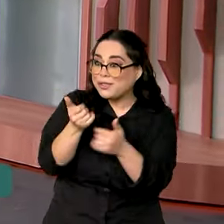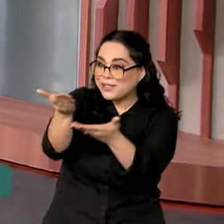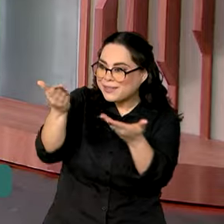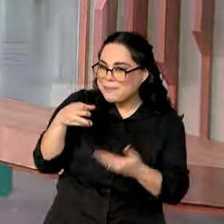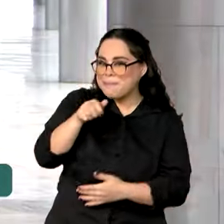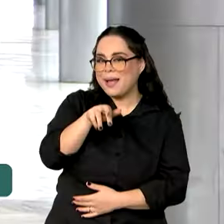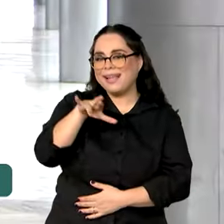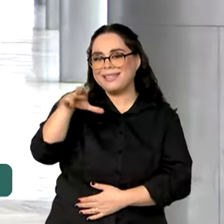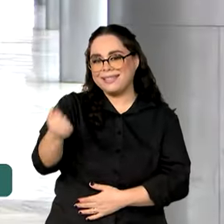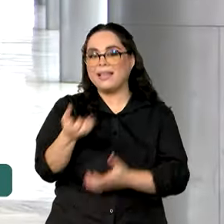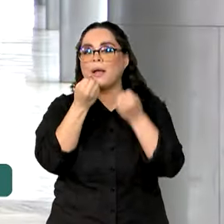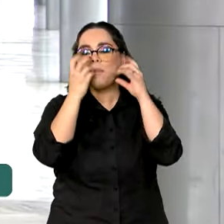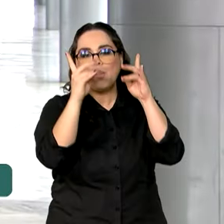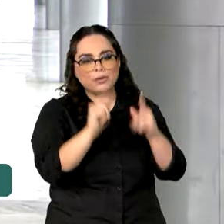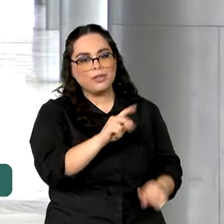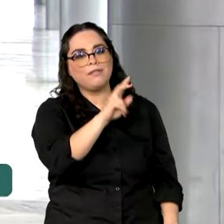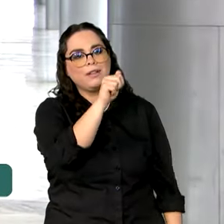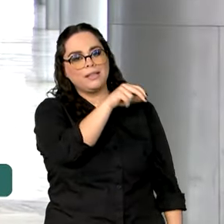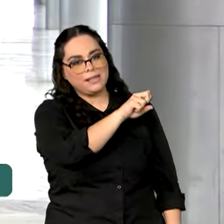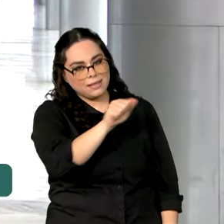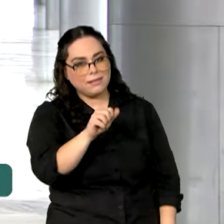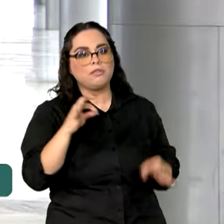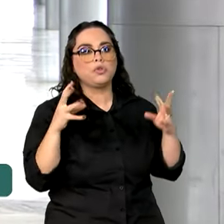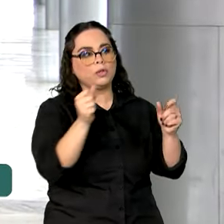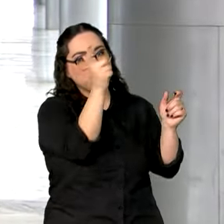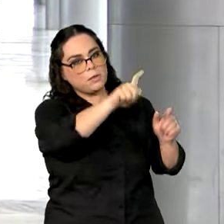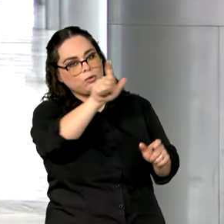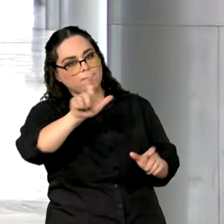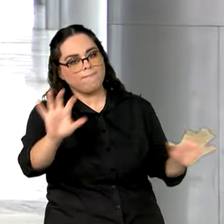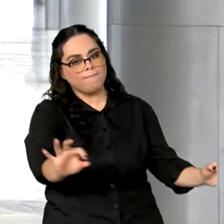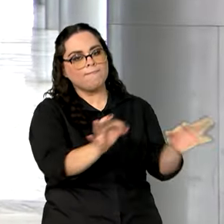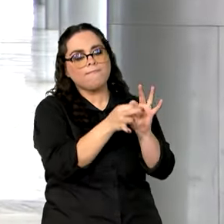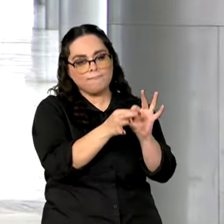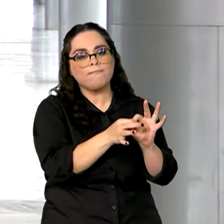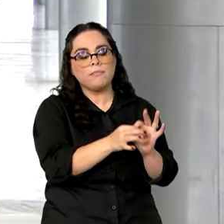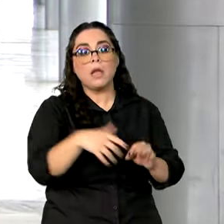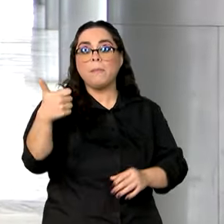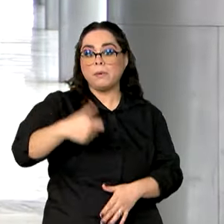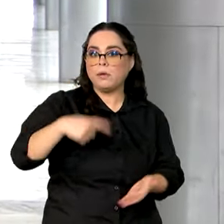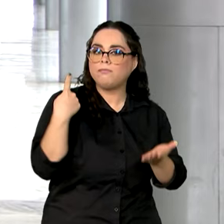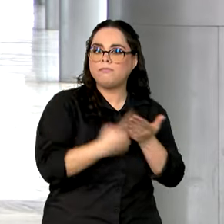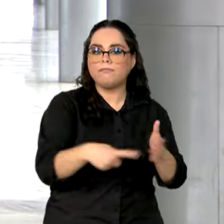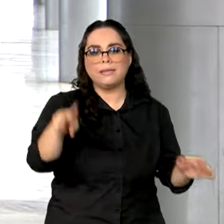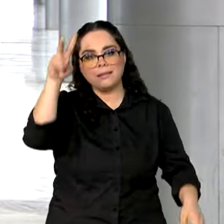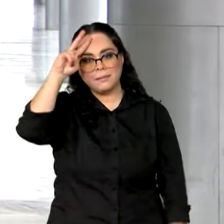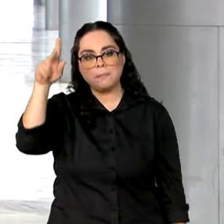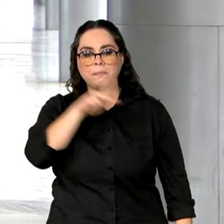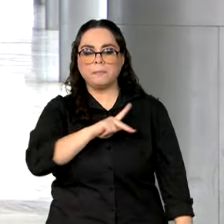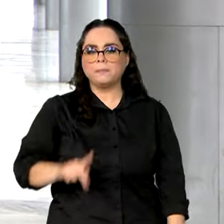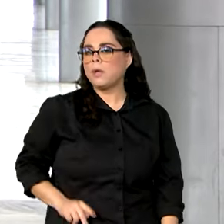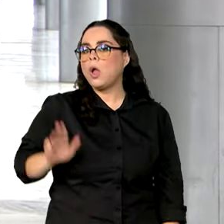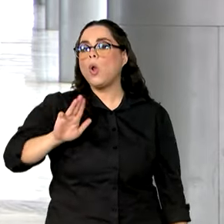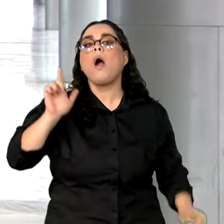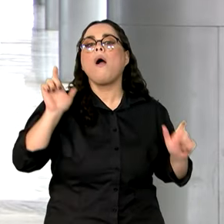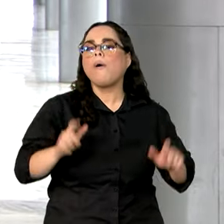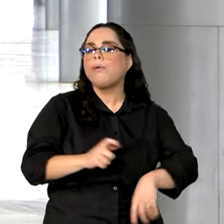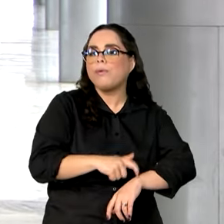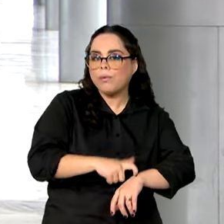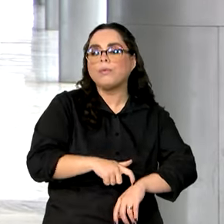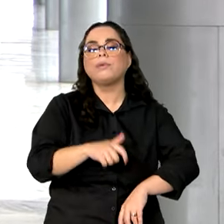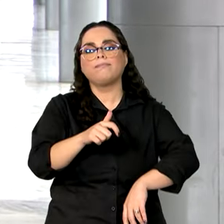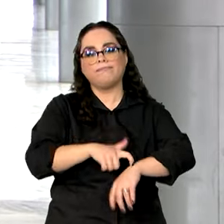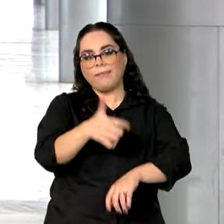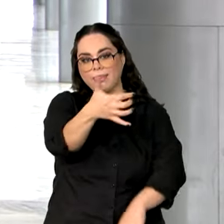Oi, Vanessa. Bom dia para você. Bom dia a todos que nos acompanham. Pois é, a primeira agenda da semana do presidente Lula é logo mais às 10 da manhã.